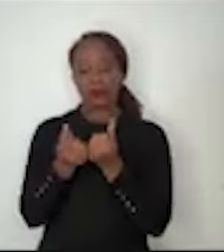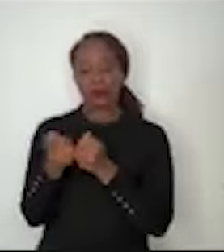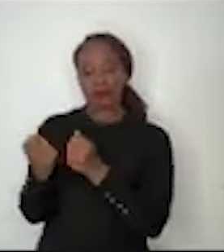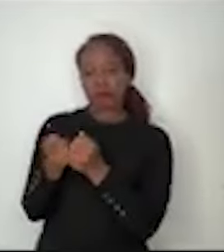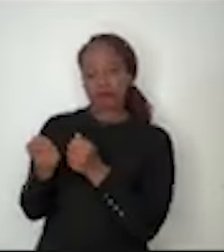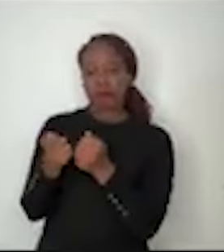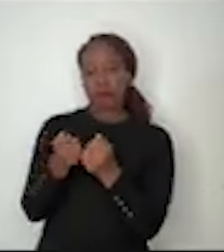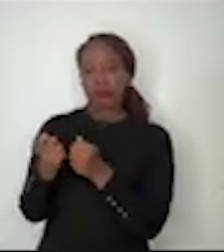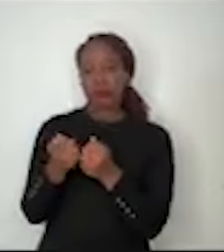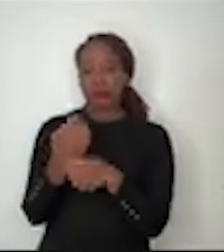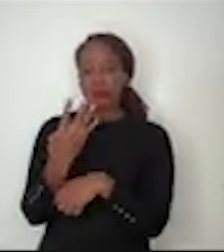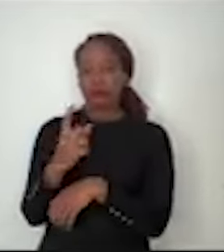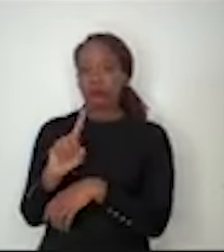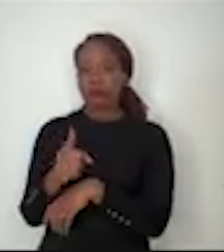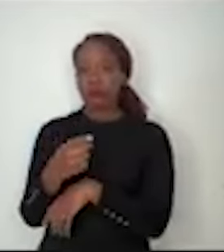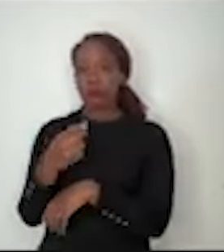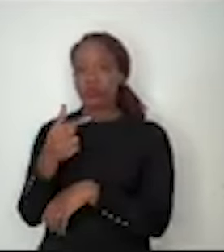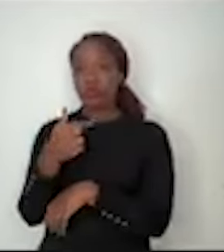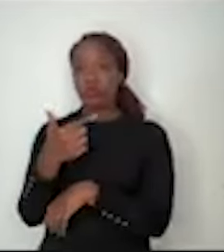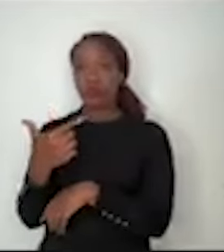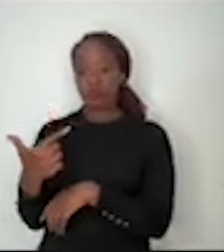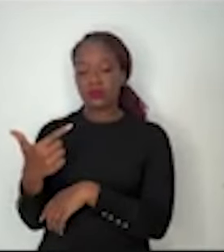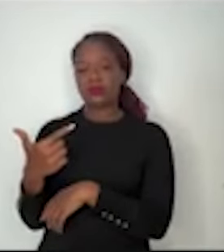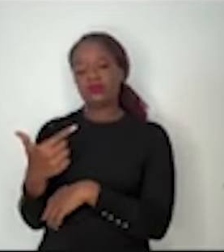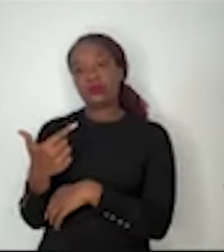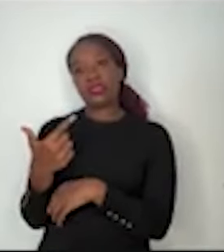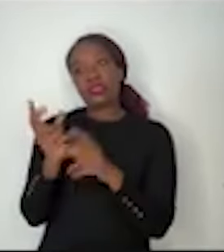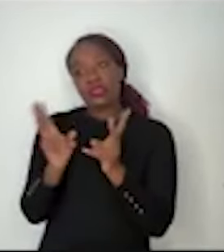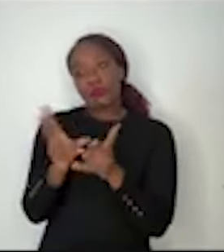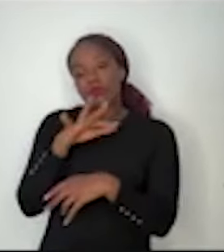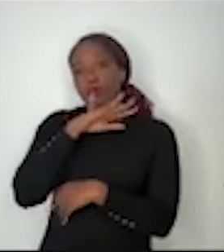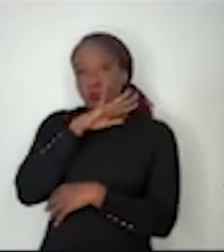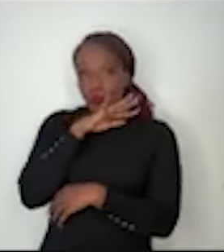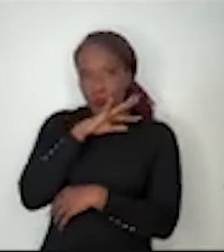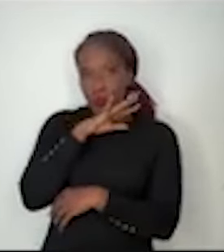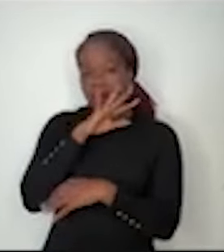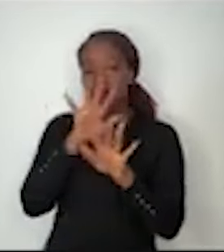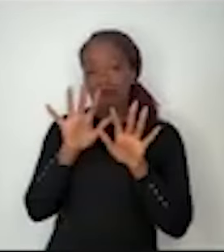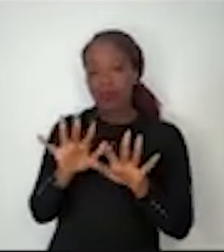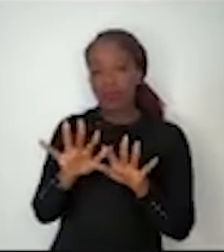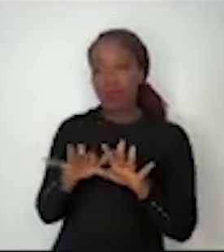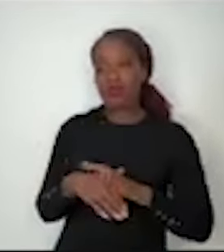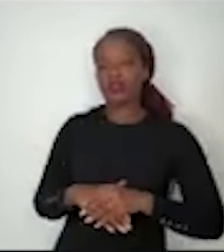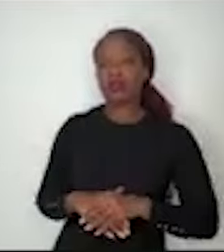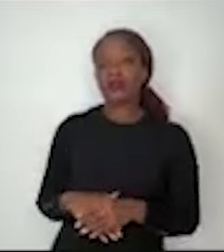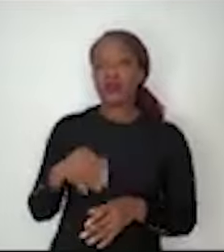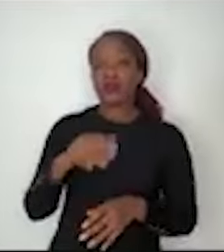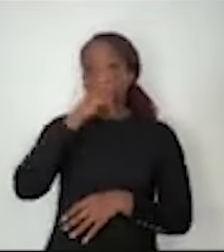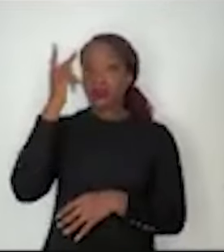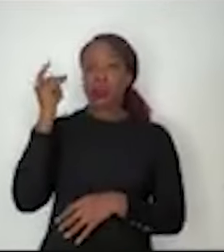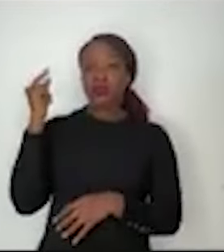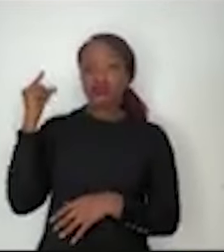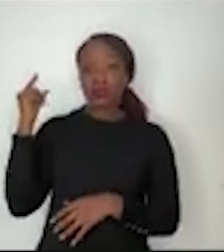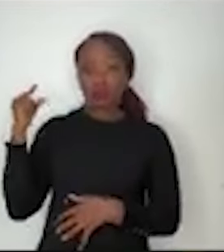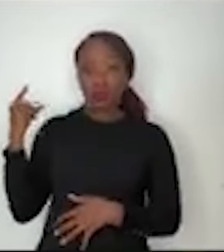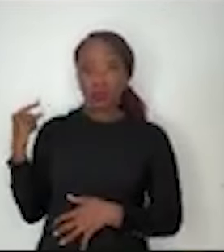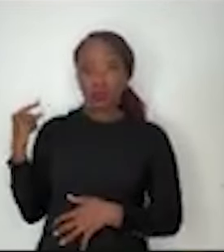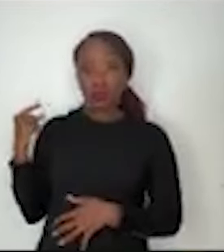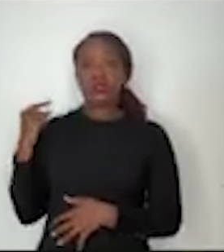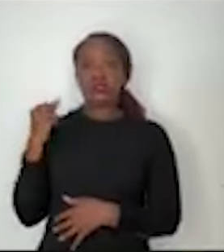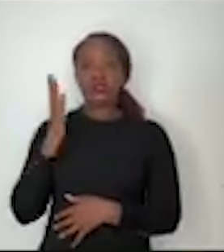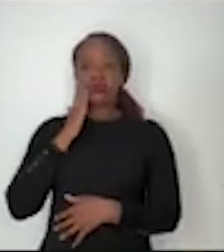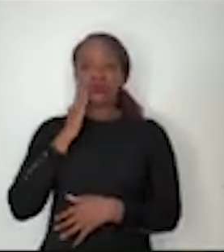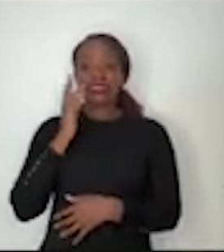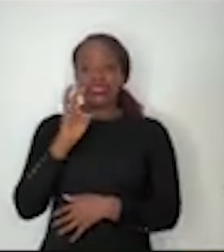,62%. É claro que é sempre ruim, mas os mais antigos vivemos inflação que chegava a 5 mil por cento